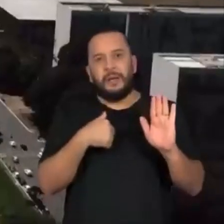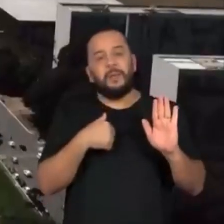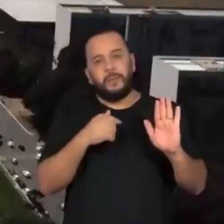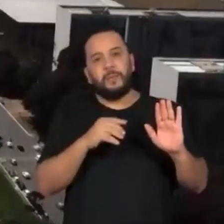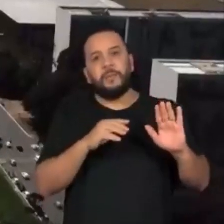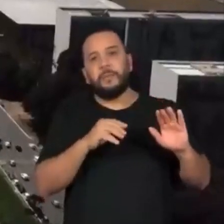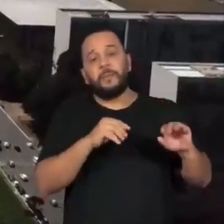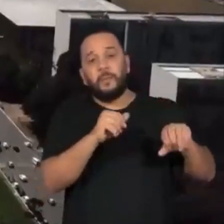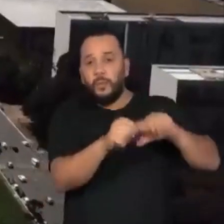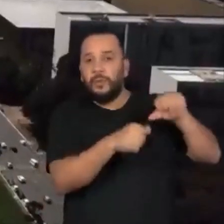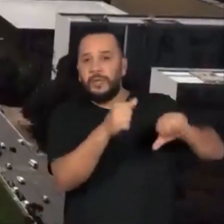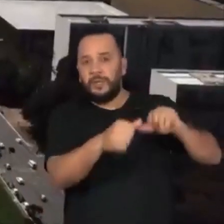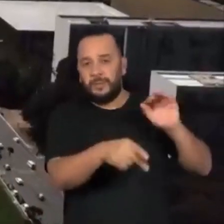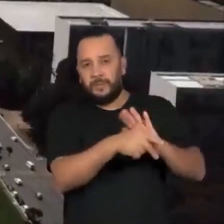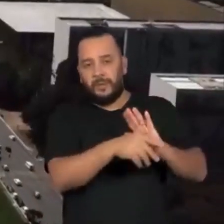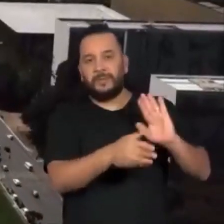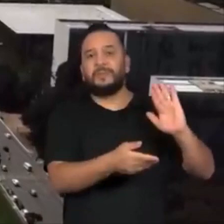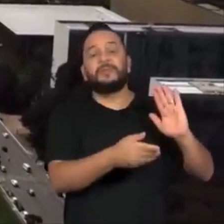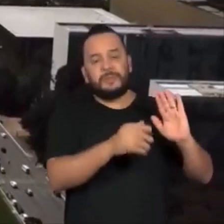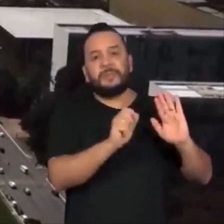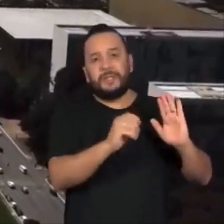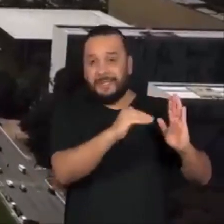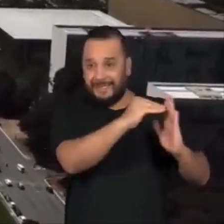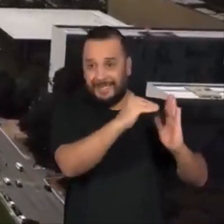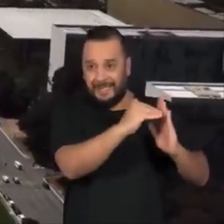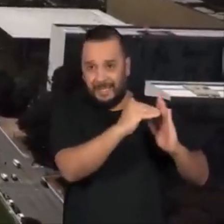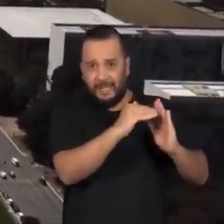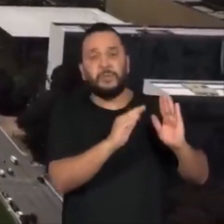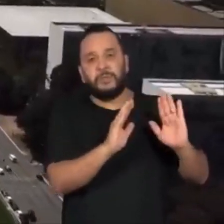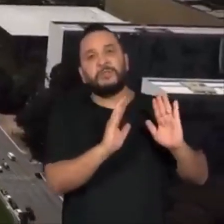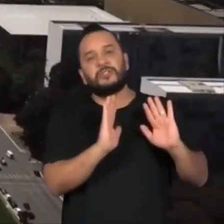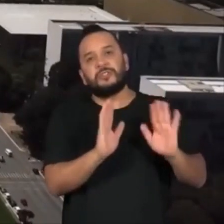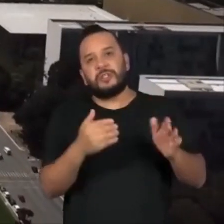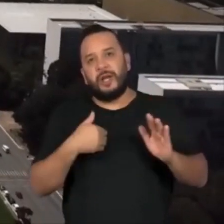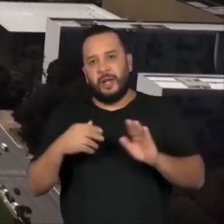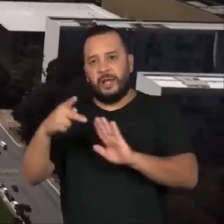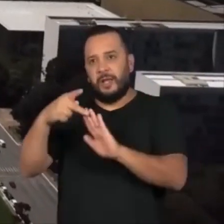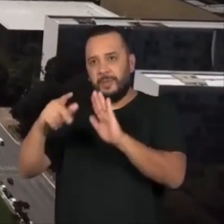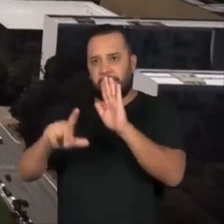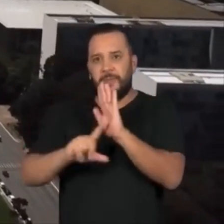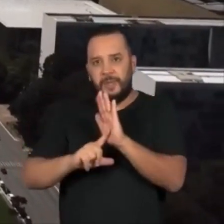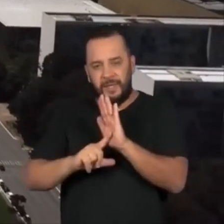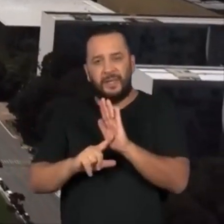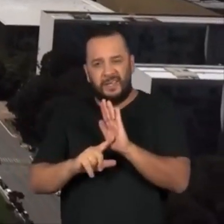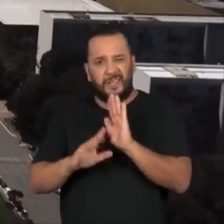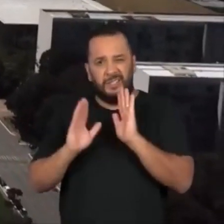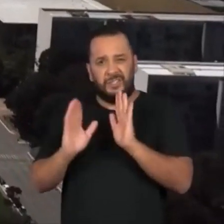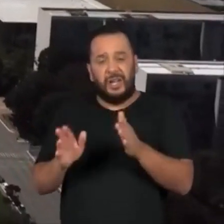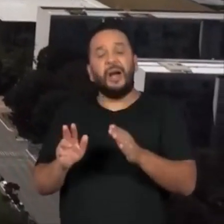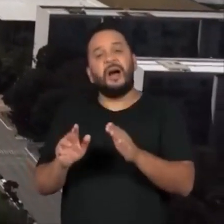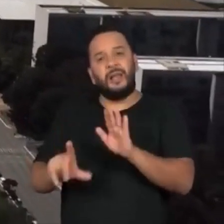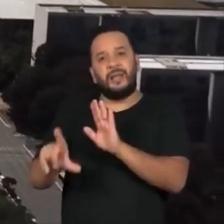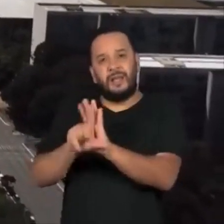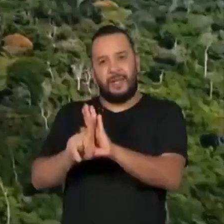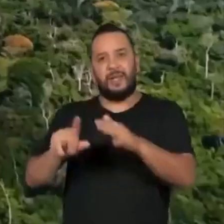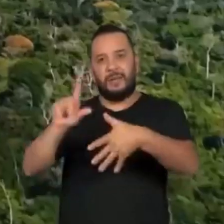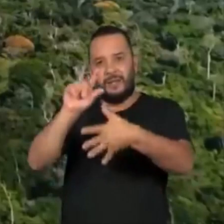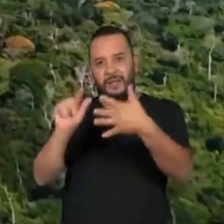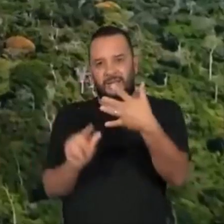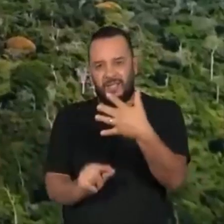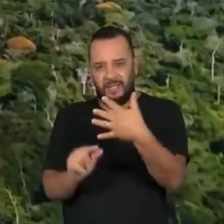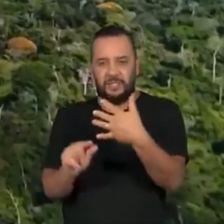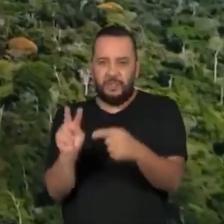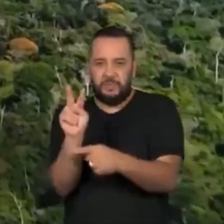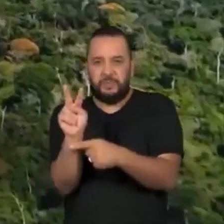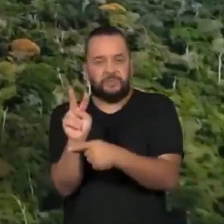retomar trechos de uma medida provisória que enfraquecem as regras de proteção da Lei da Mata Atlântica. O